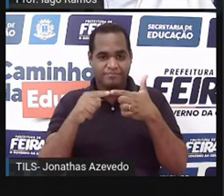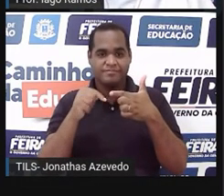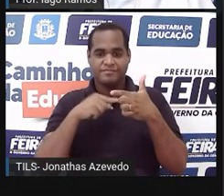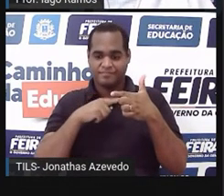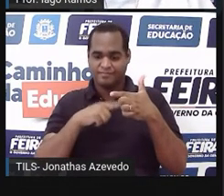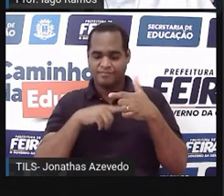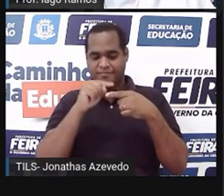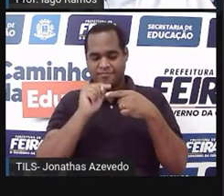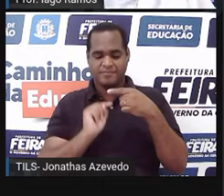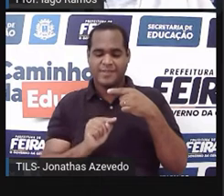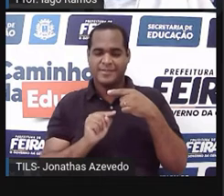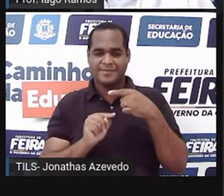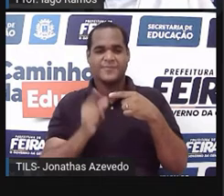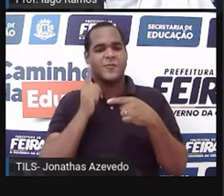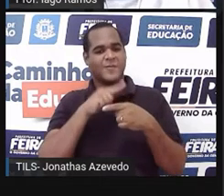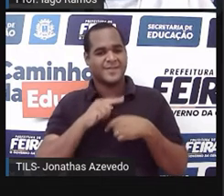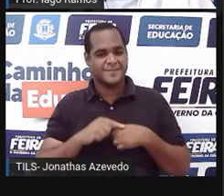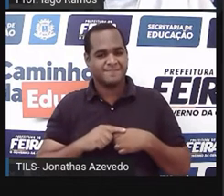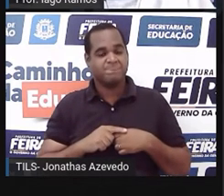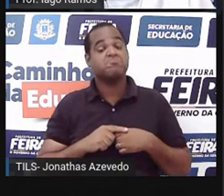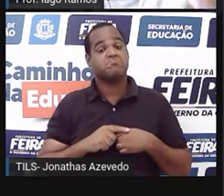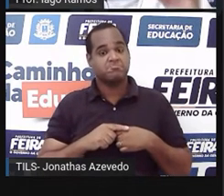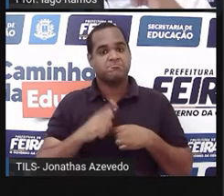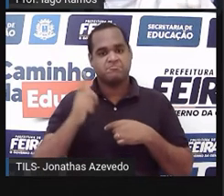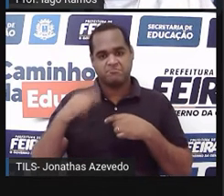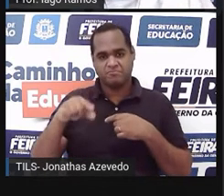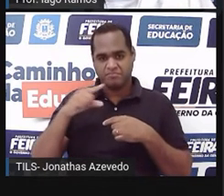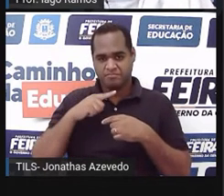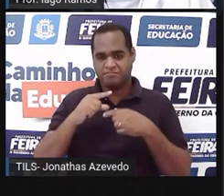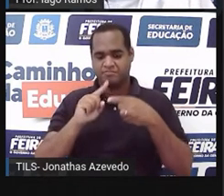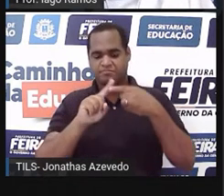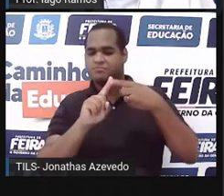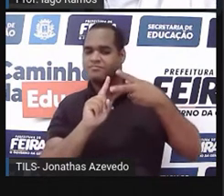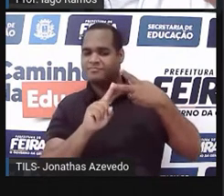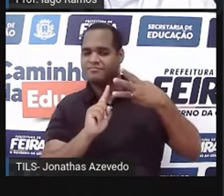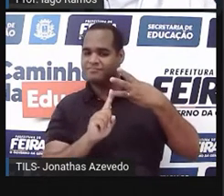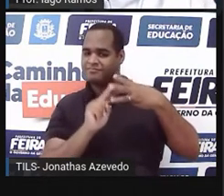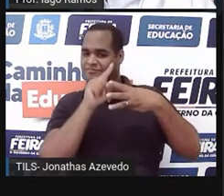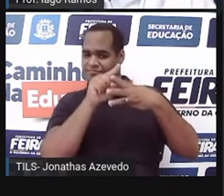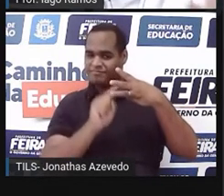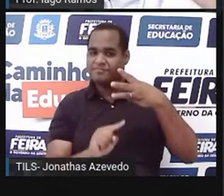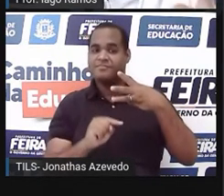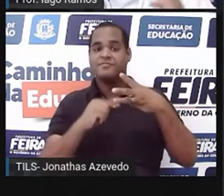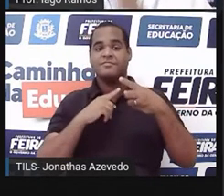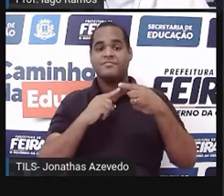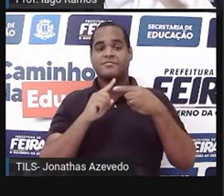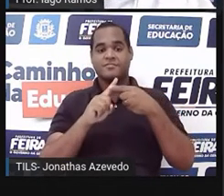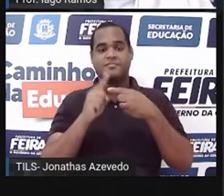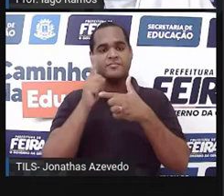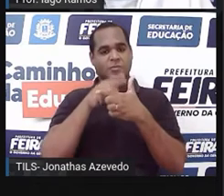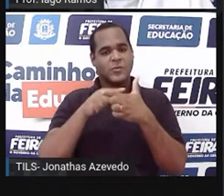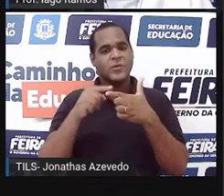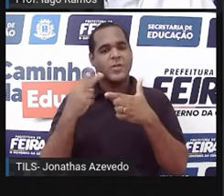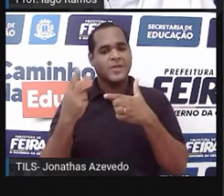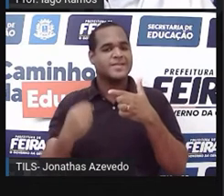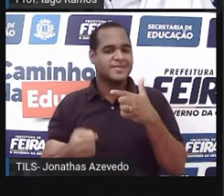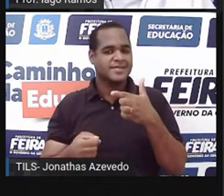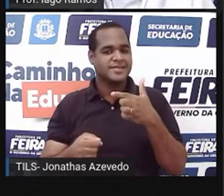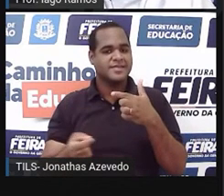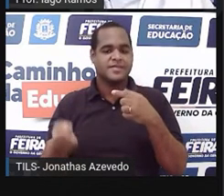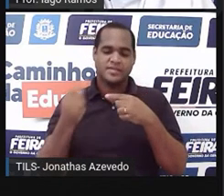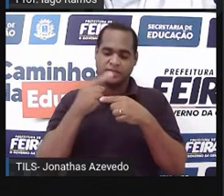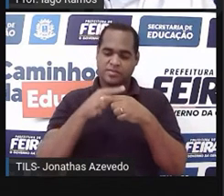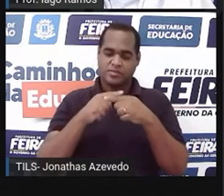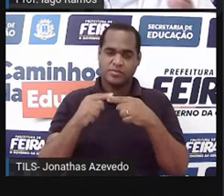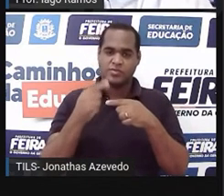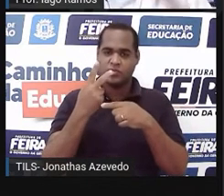denominador que é o de baixo e aí a gente vai fazer isso naquelas três frações. Em um meio faz um dividido por dois, em dois